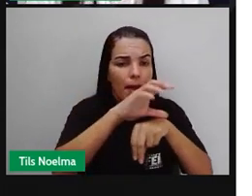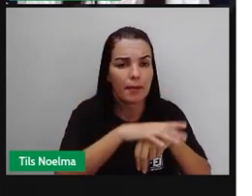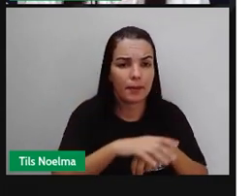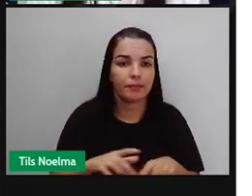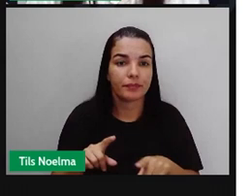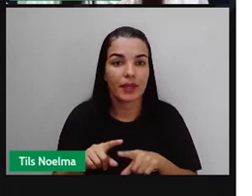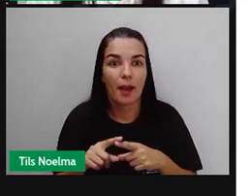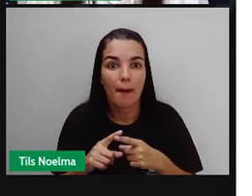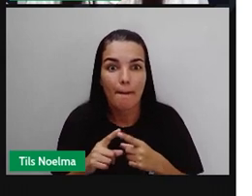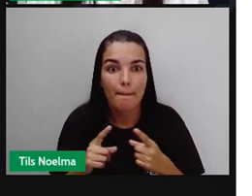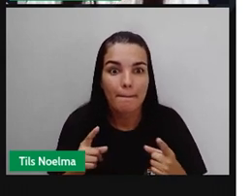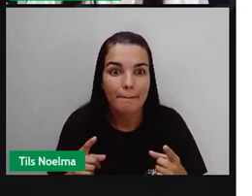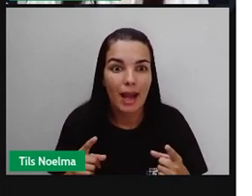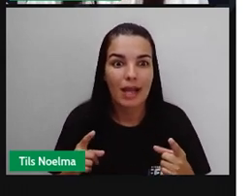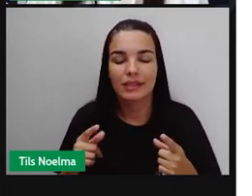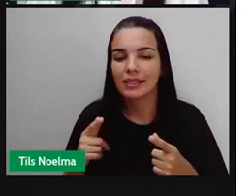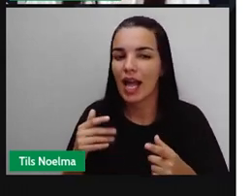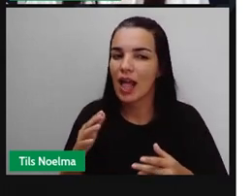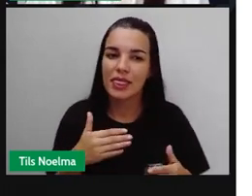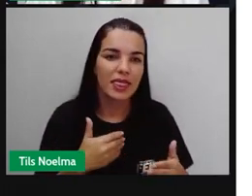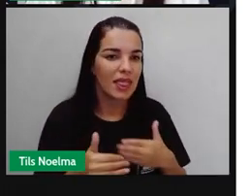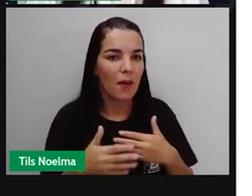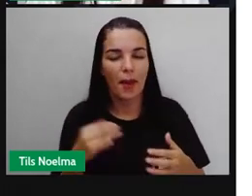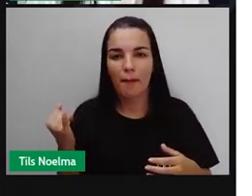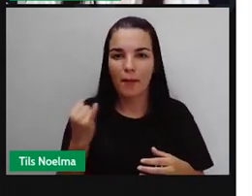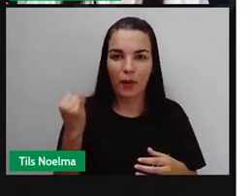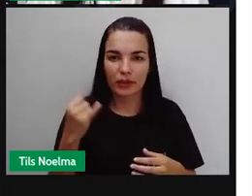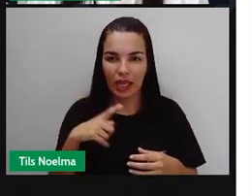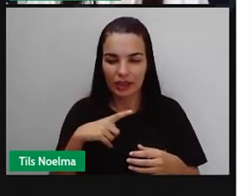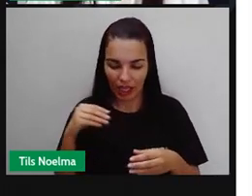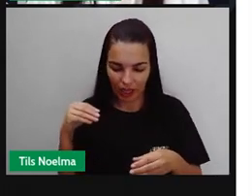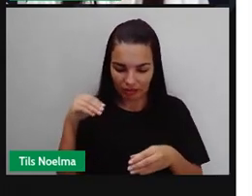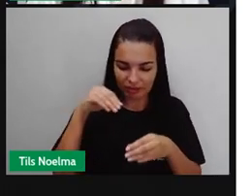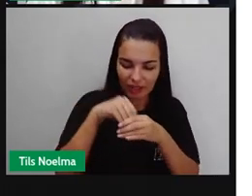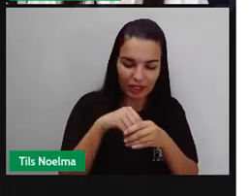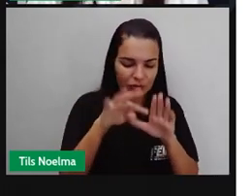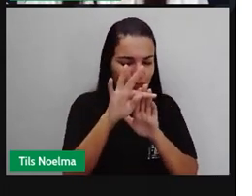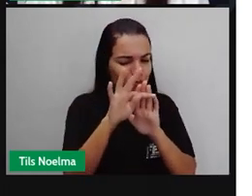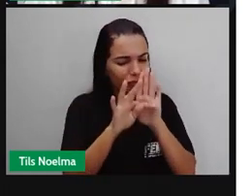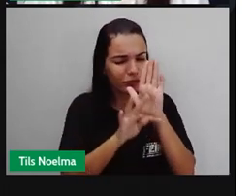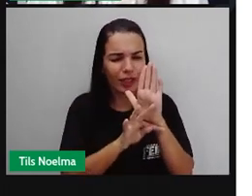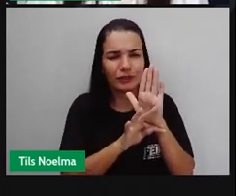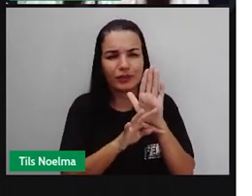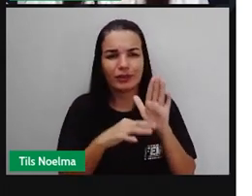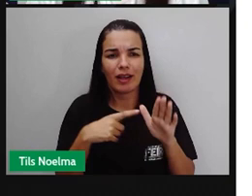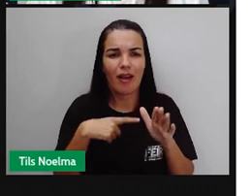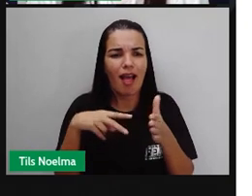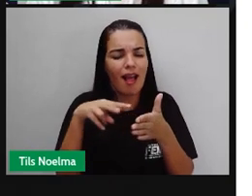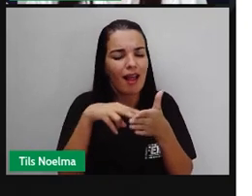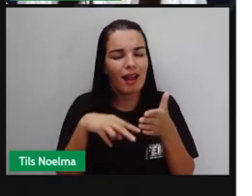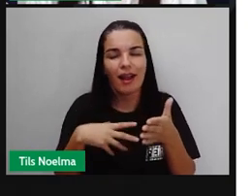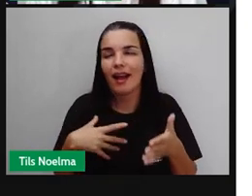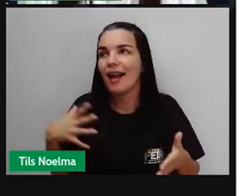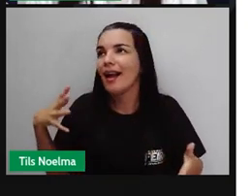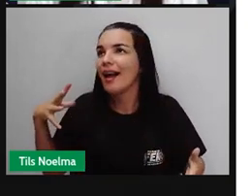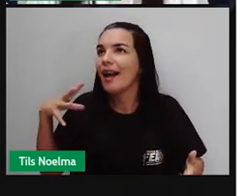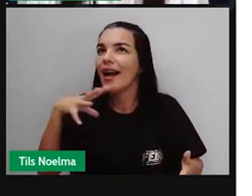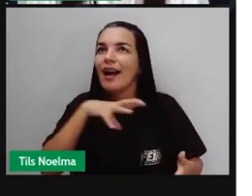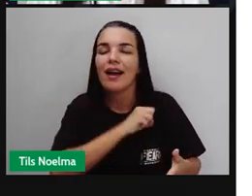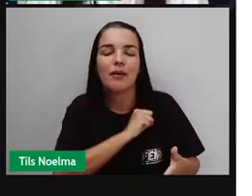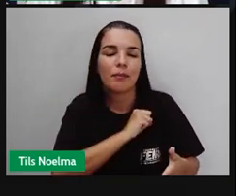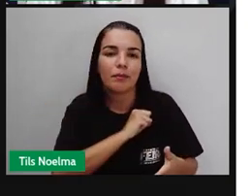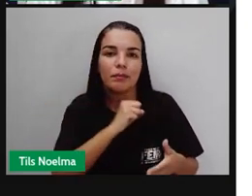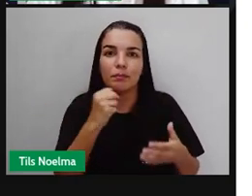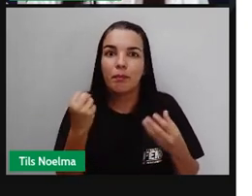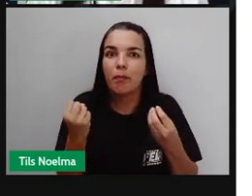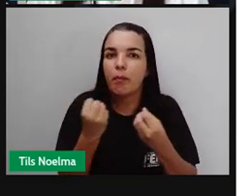Porém, seja qual for a editora, o importante é o tá dentro aí do texto, né? Leiam esse livro. O Pequeno Príncipe, ele